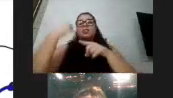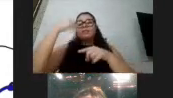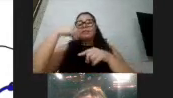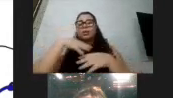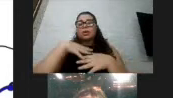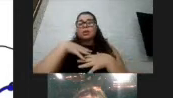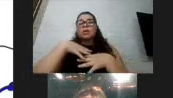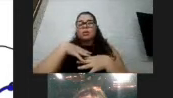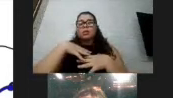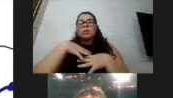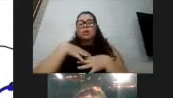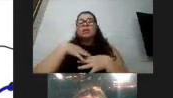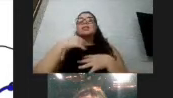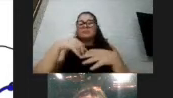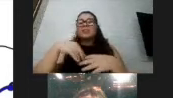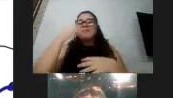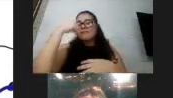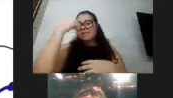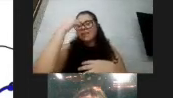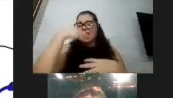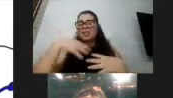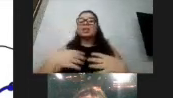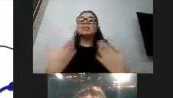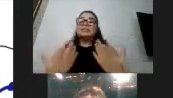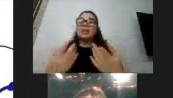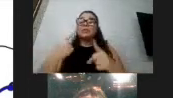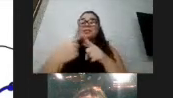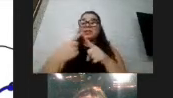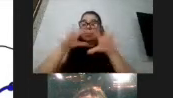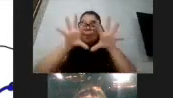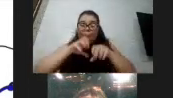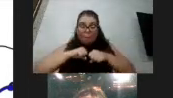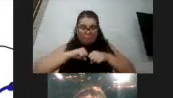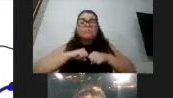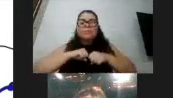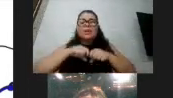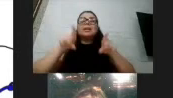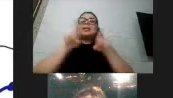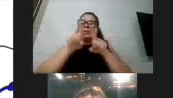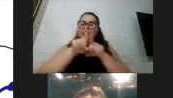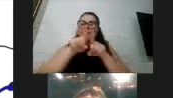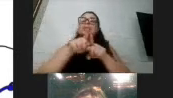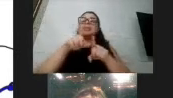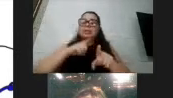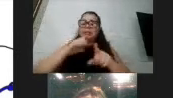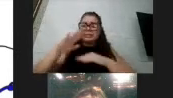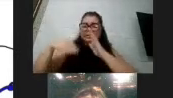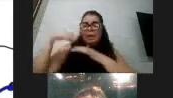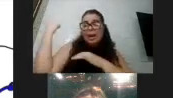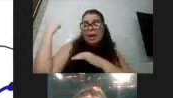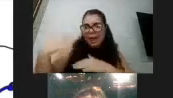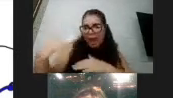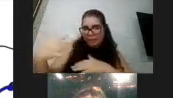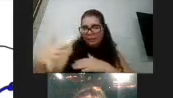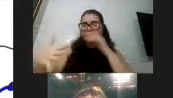fisiologia à respiração, então, quando ela é infectada pelo vírus, certamente pode ter uma evolução mais grave.